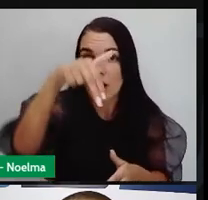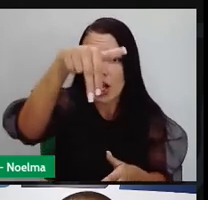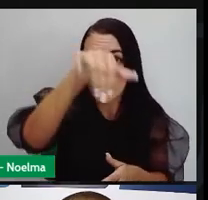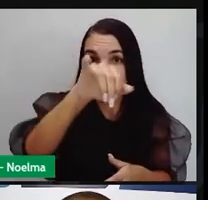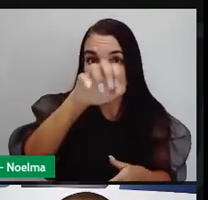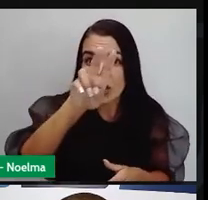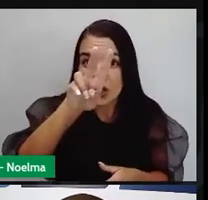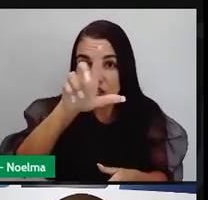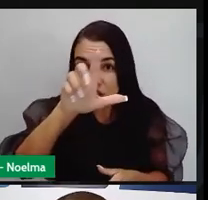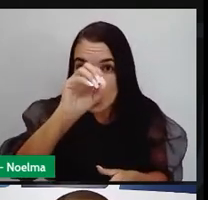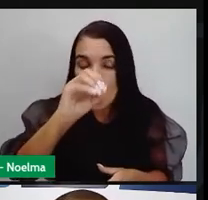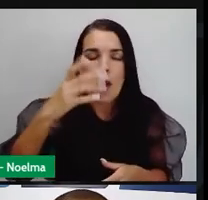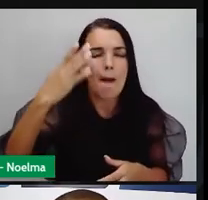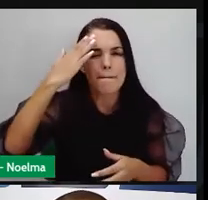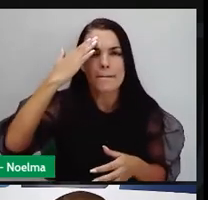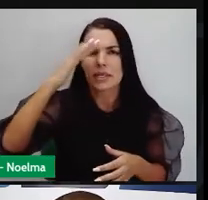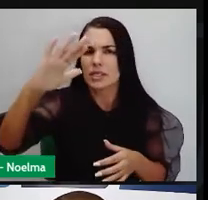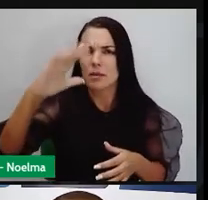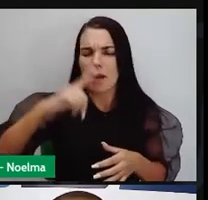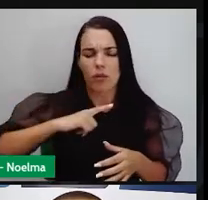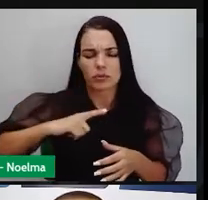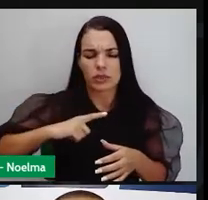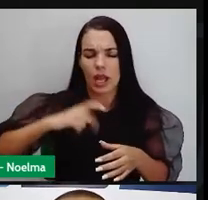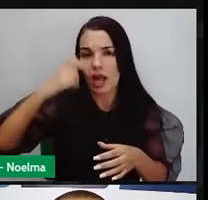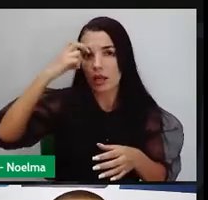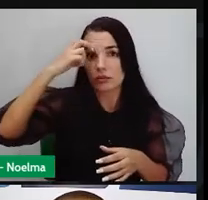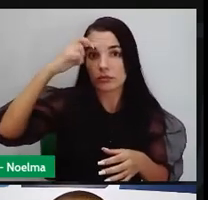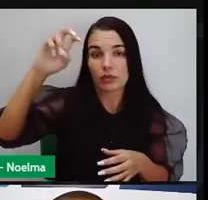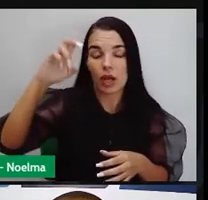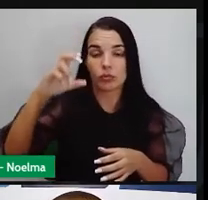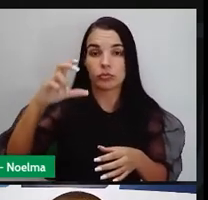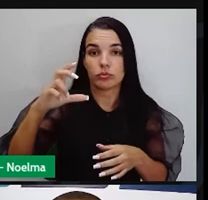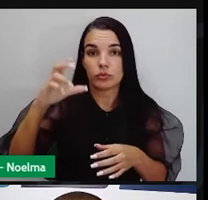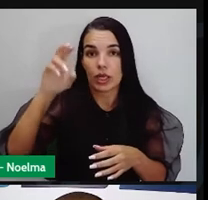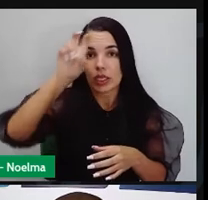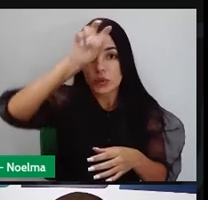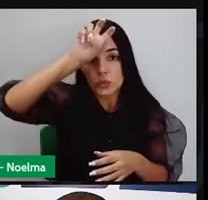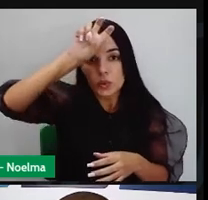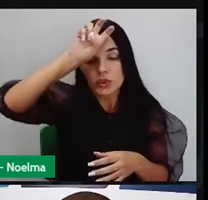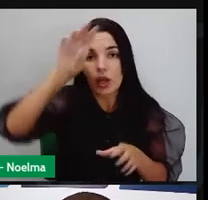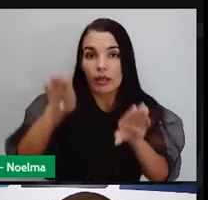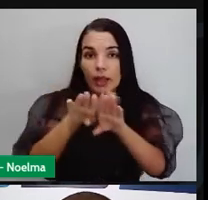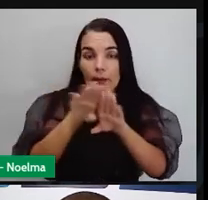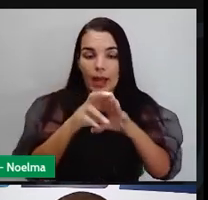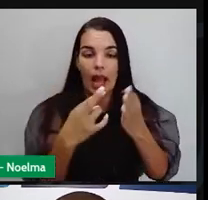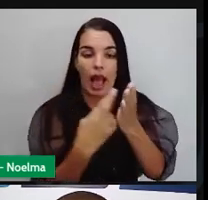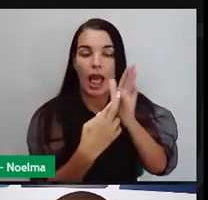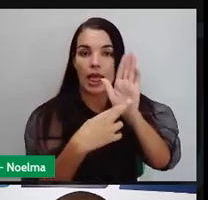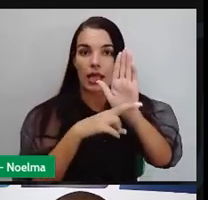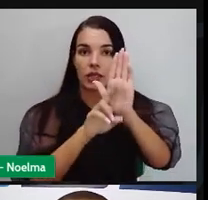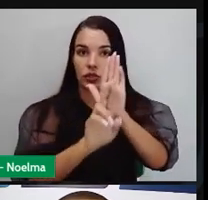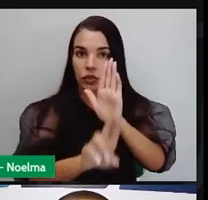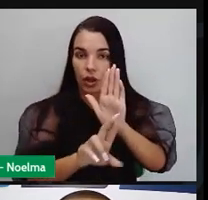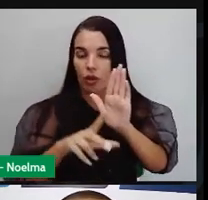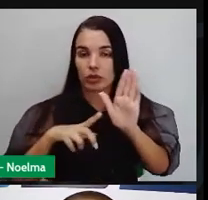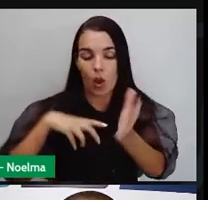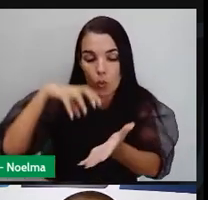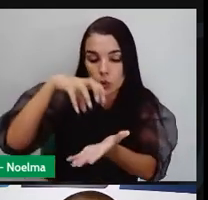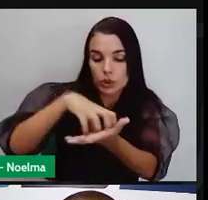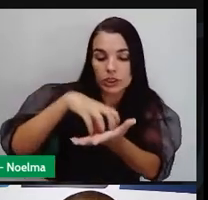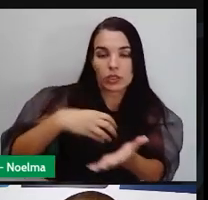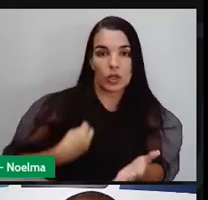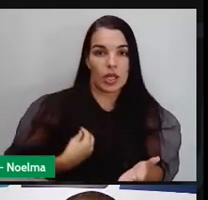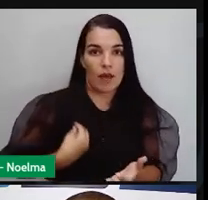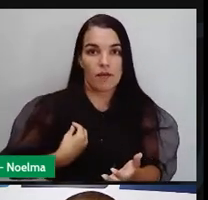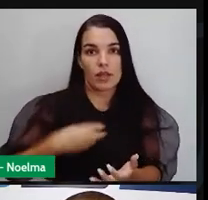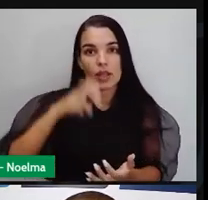a construção dessa cultura no Egito. A gente viu que a religião era o centro da vida do Egito. E a gente viu